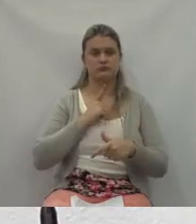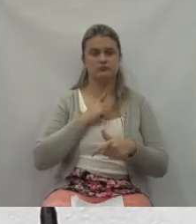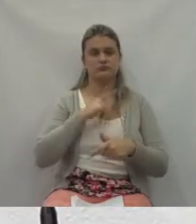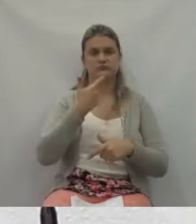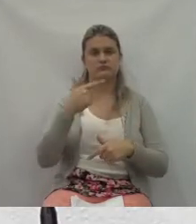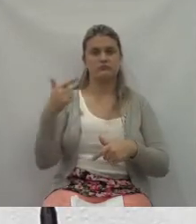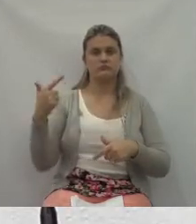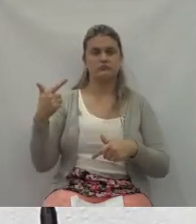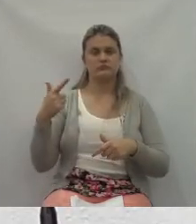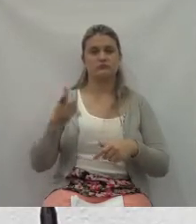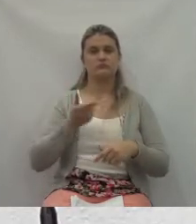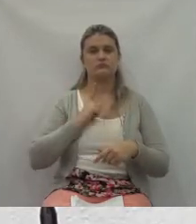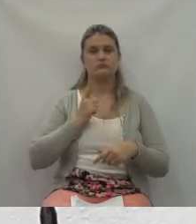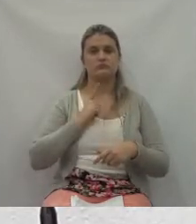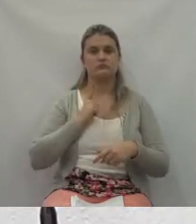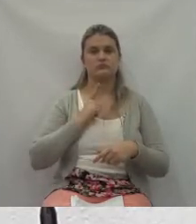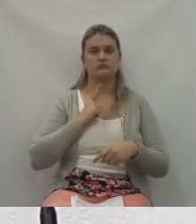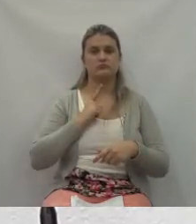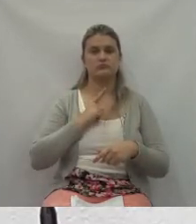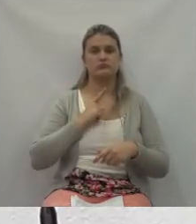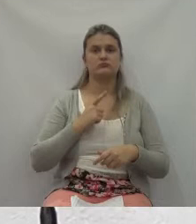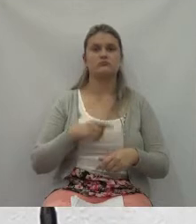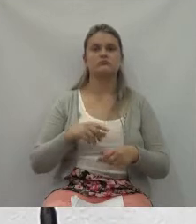estão no declive.